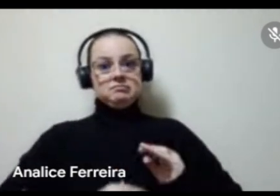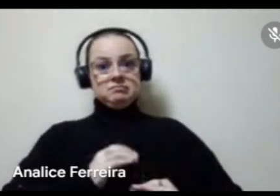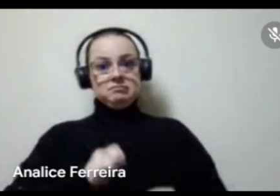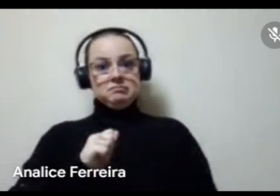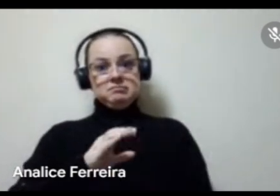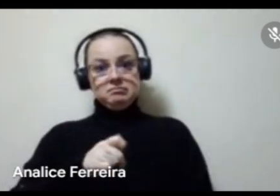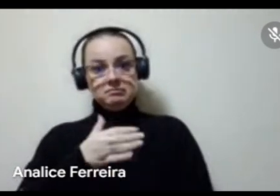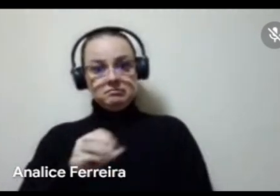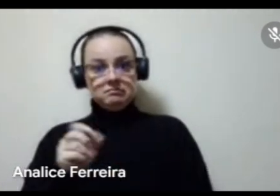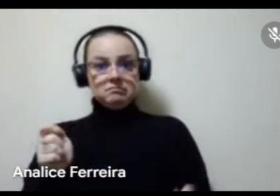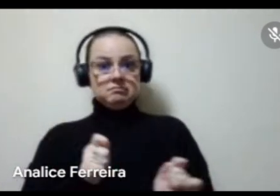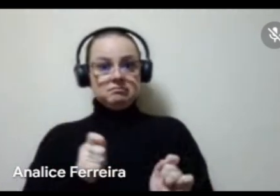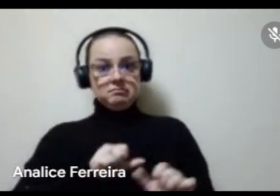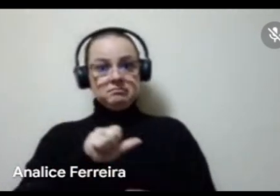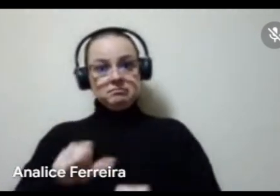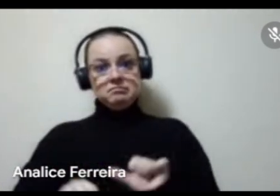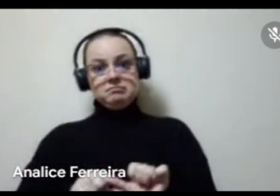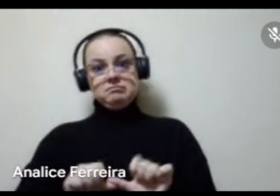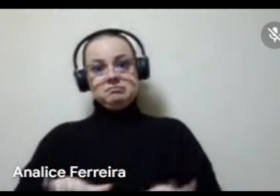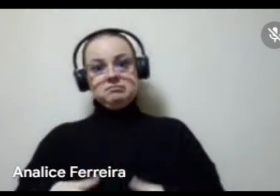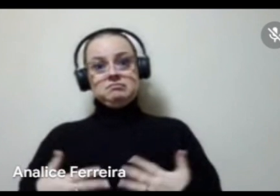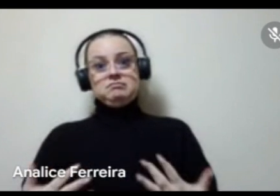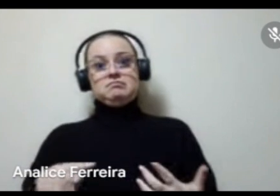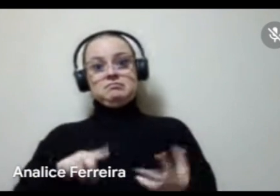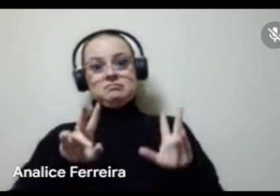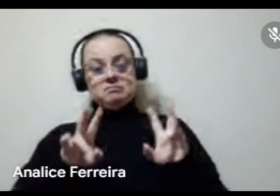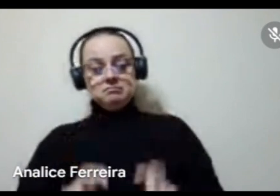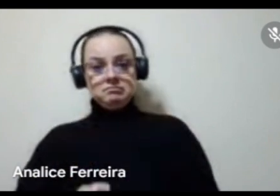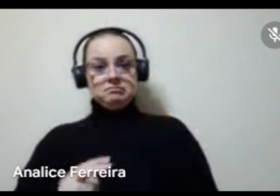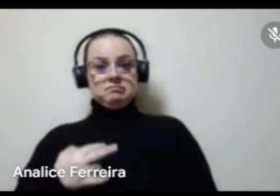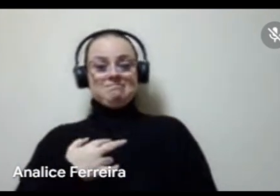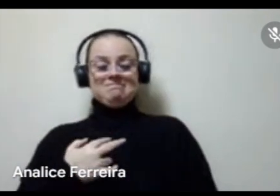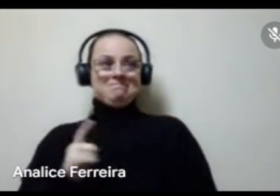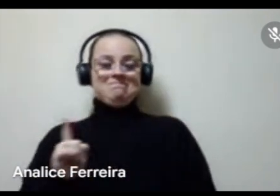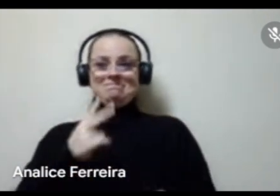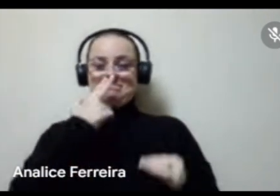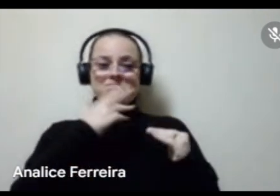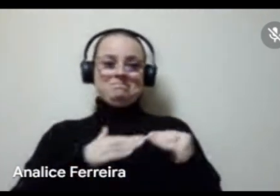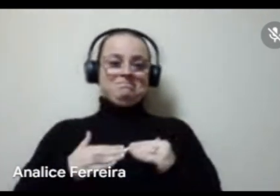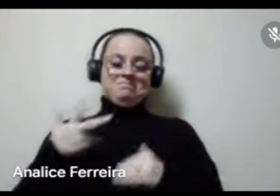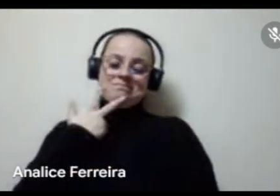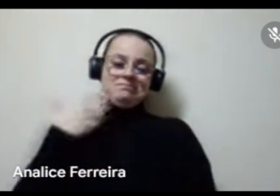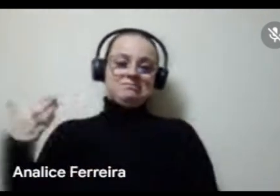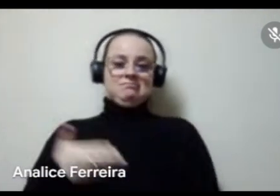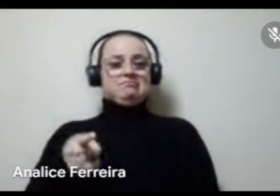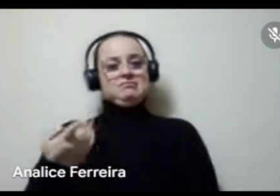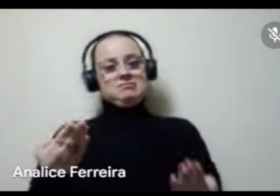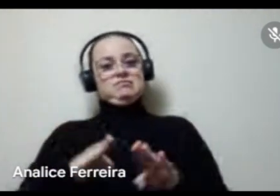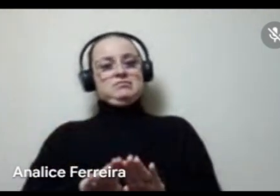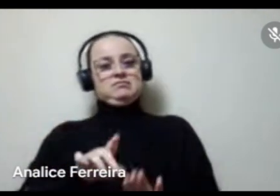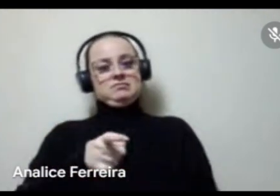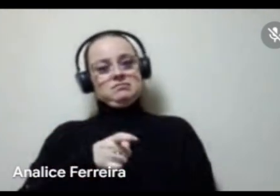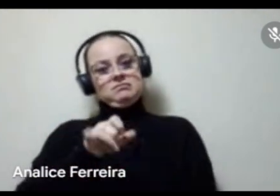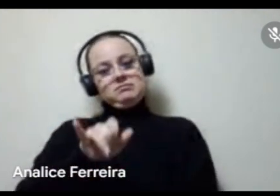remanejados. Então, em tese, nesse momento, não faz muito sentido a gente vir dizendo que está fechado o valor X e Y